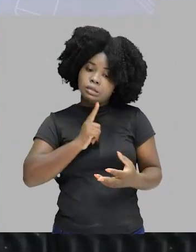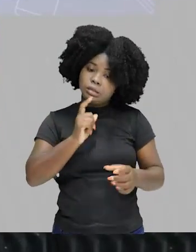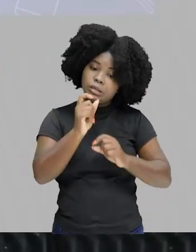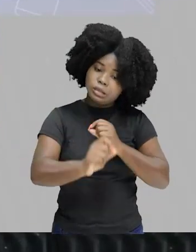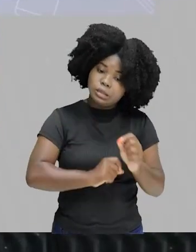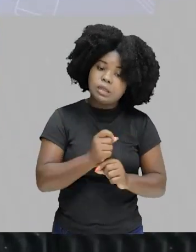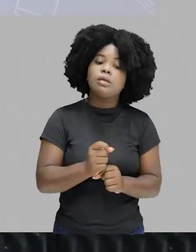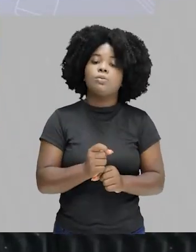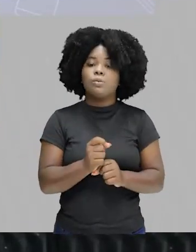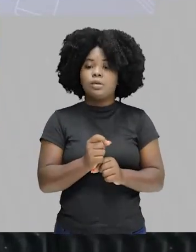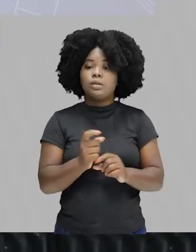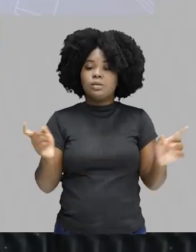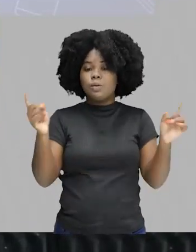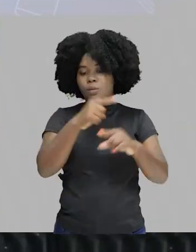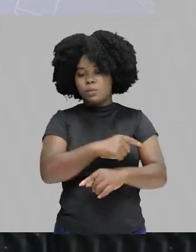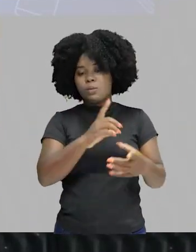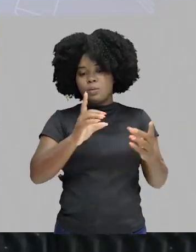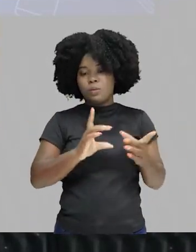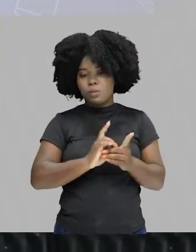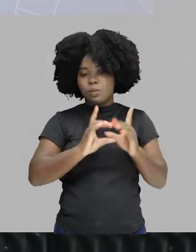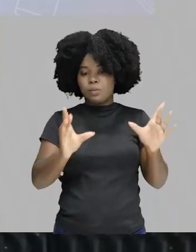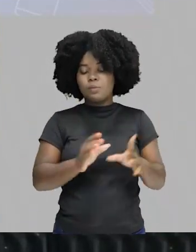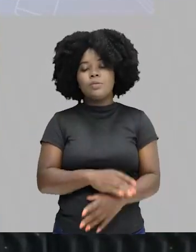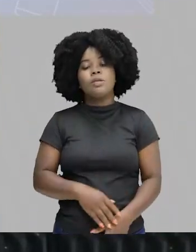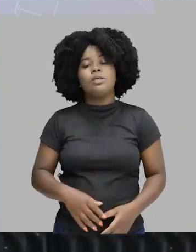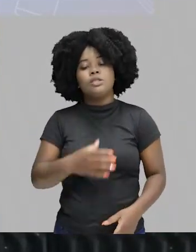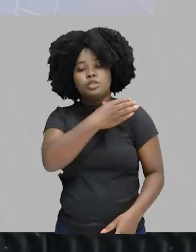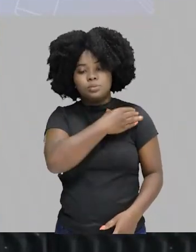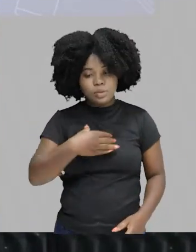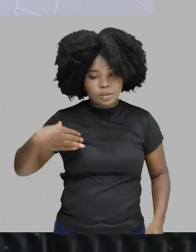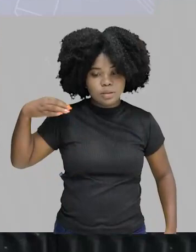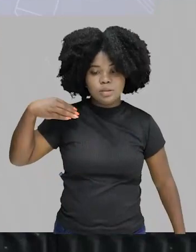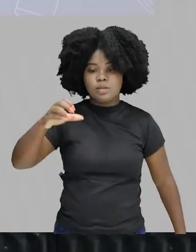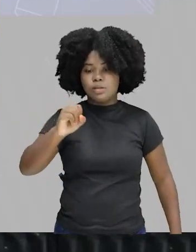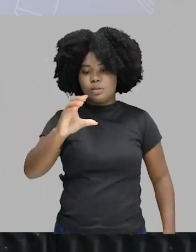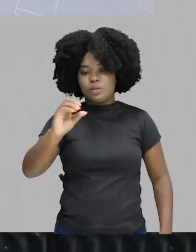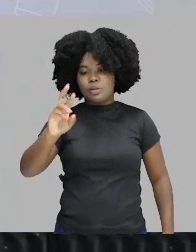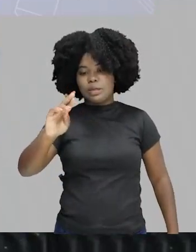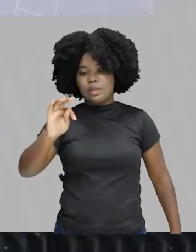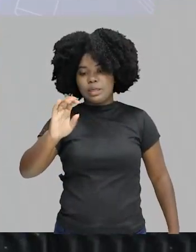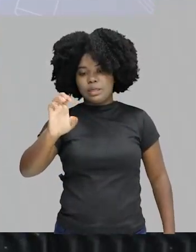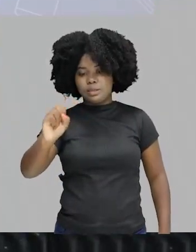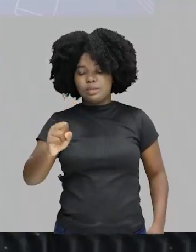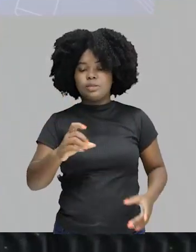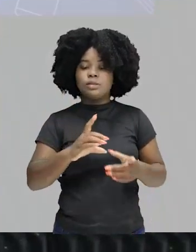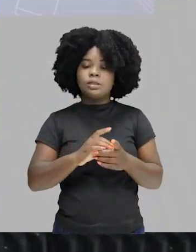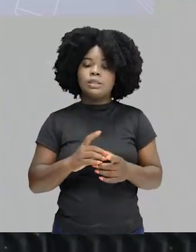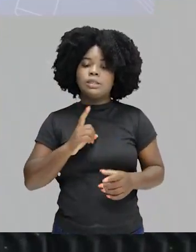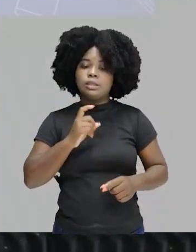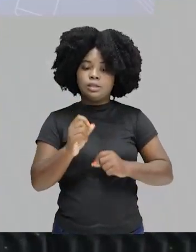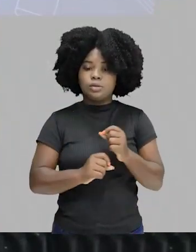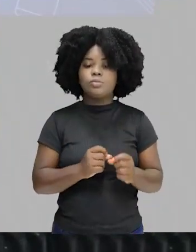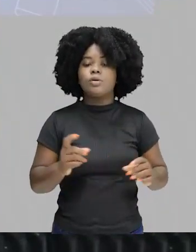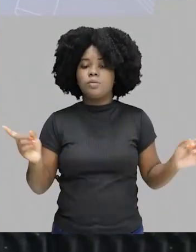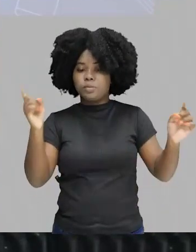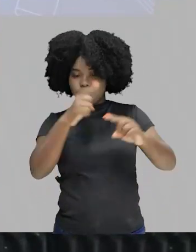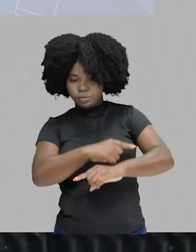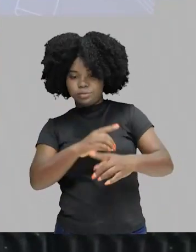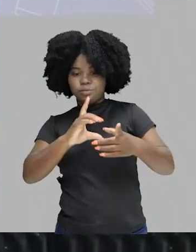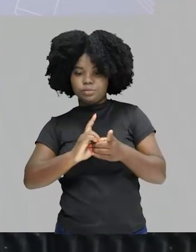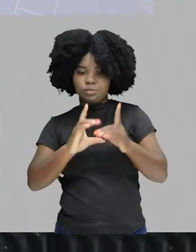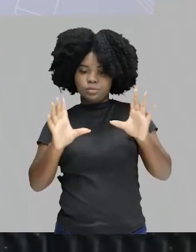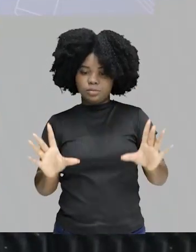forma contundente. No caso de Sócrates e Platão, nós já temos uma democracia, ou, na verdade, uma oposição à